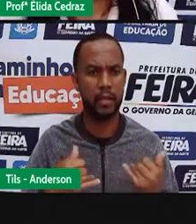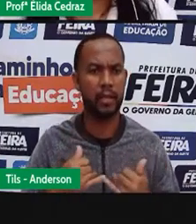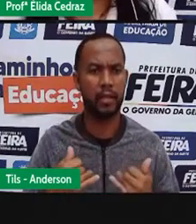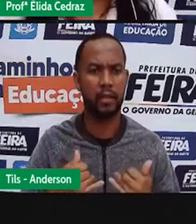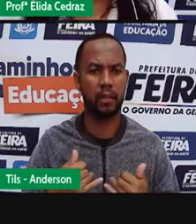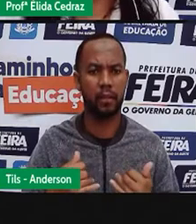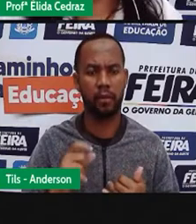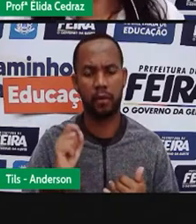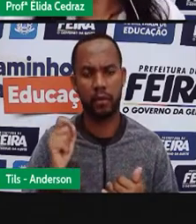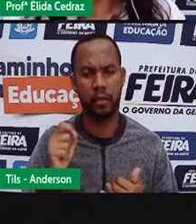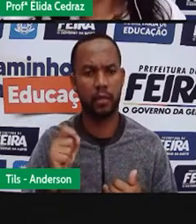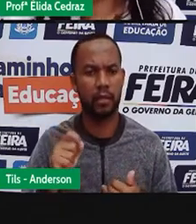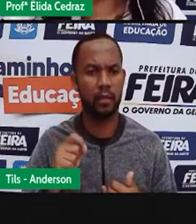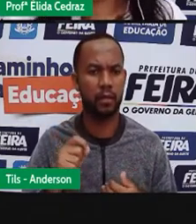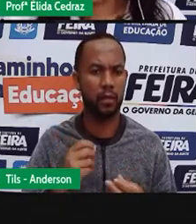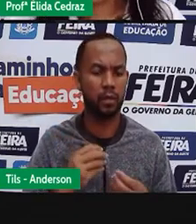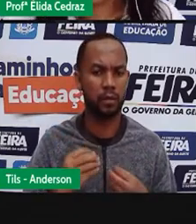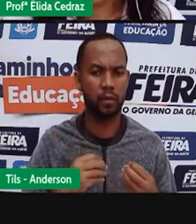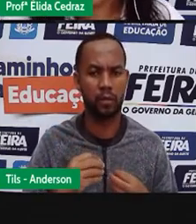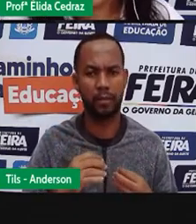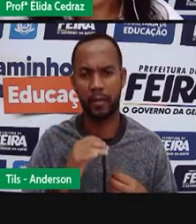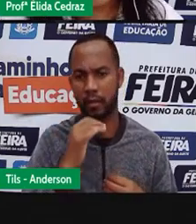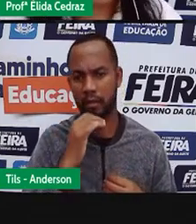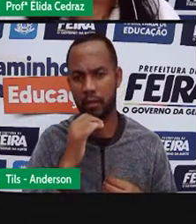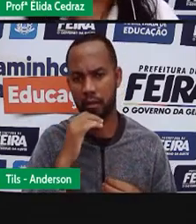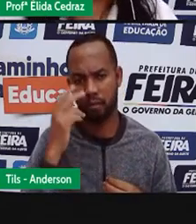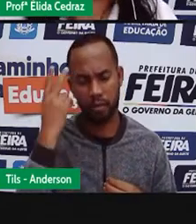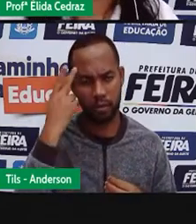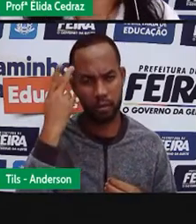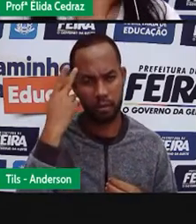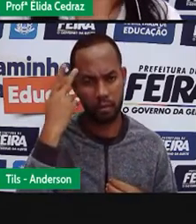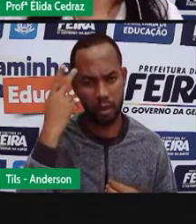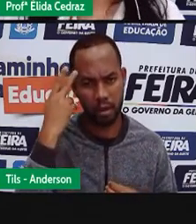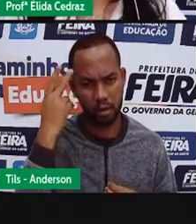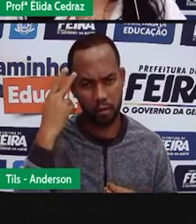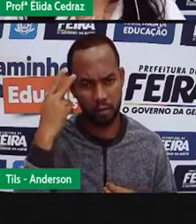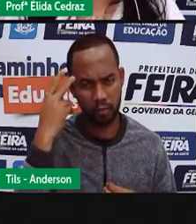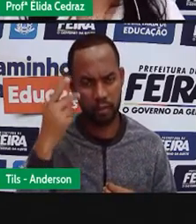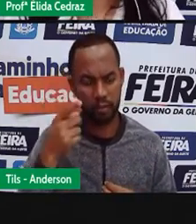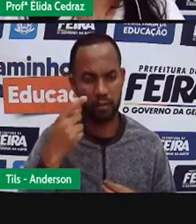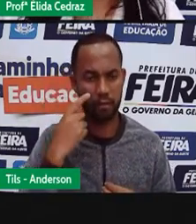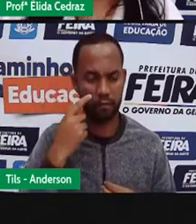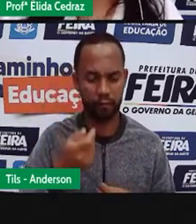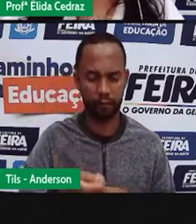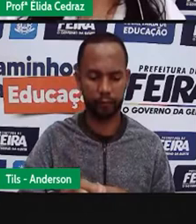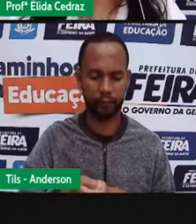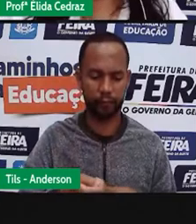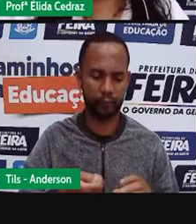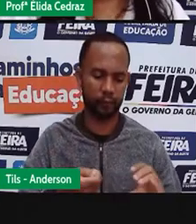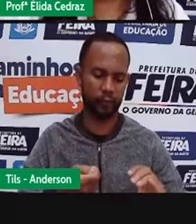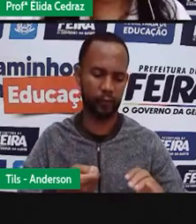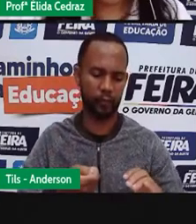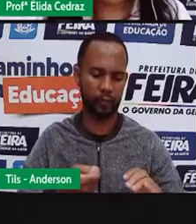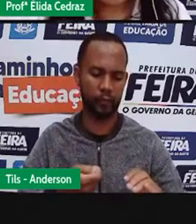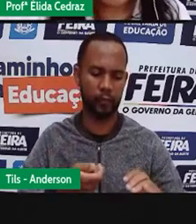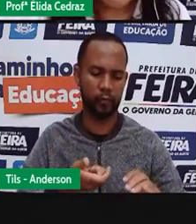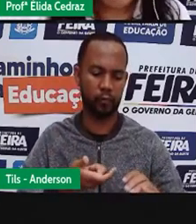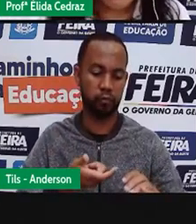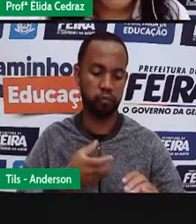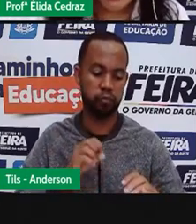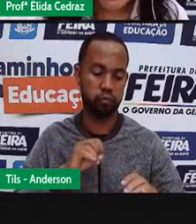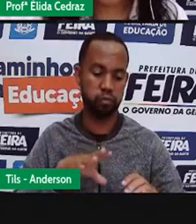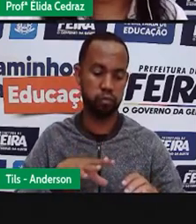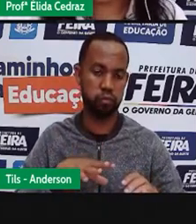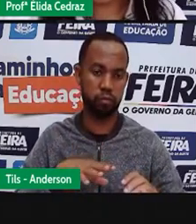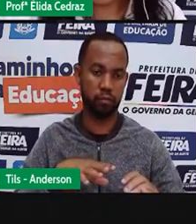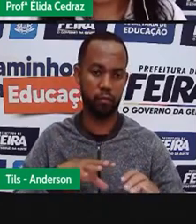lanterna do celular ou uma lanterna normal. E você coloca o objeto e clareia. Você vai